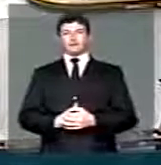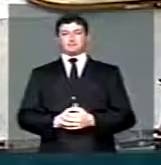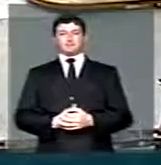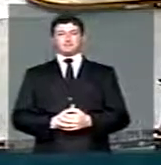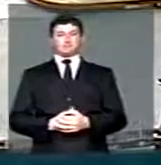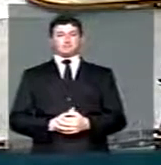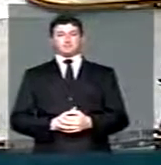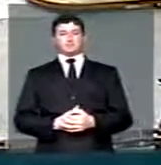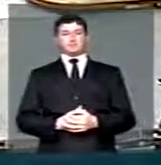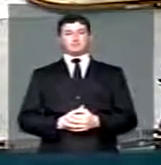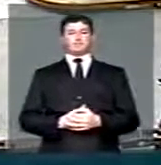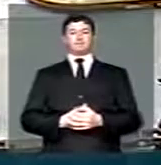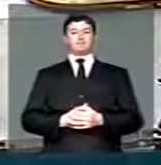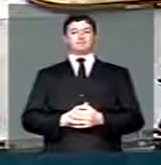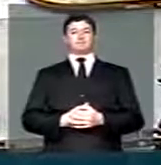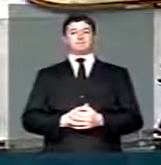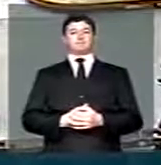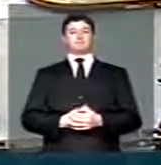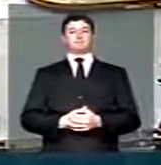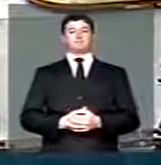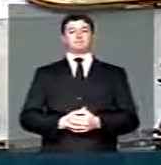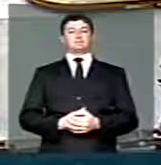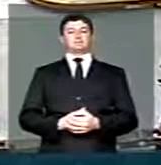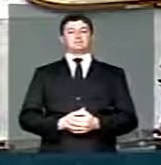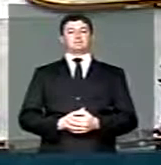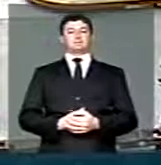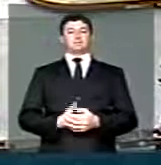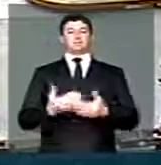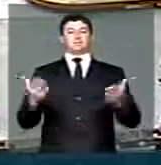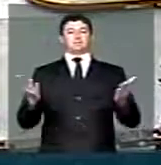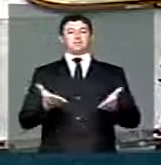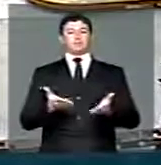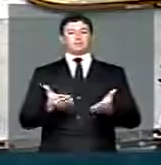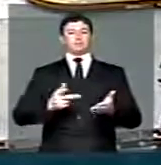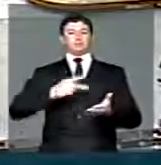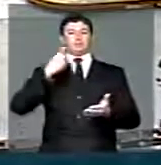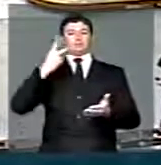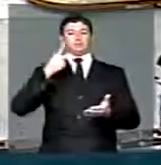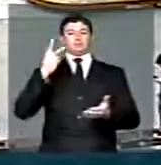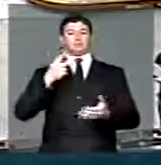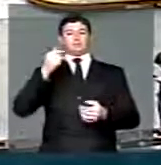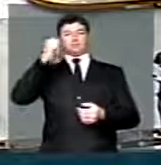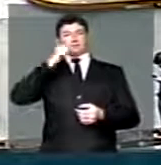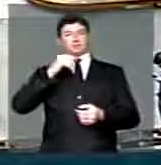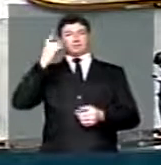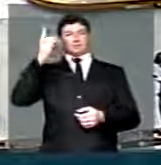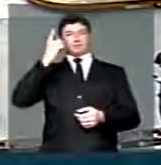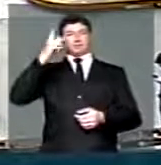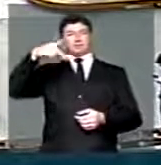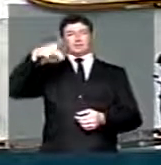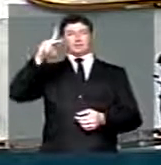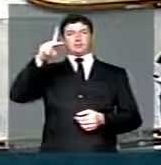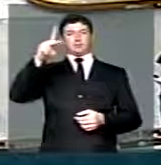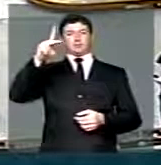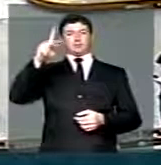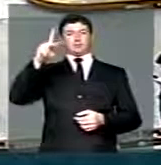Obrigado, deputado Bonier. Concedo a palavra à deputada Kiyoko.